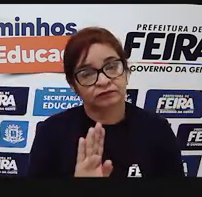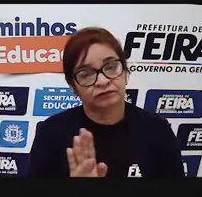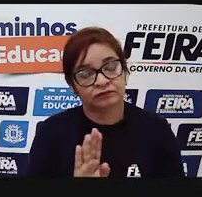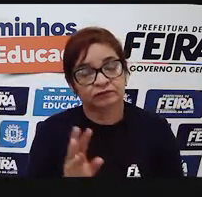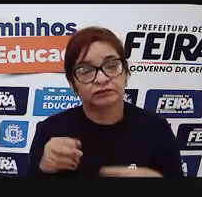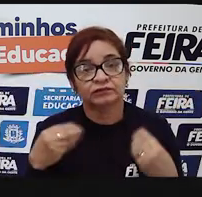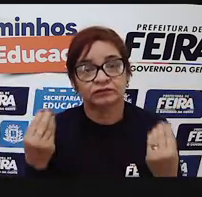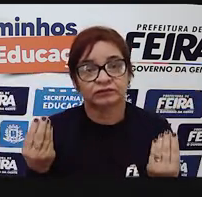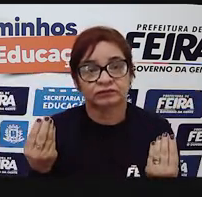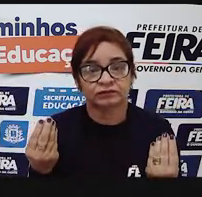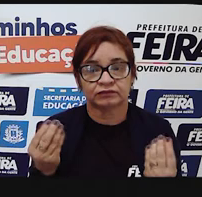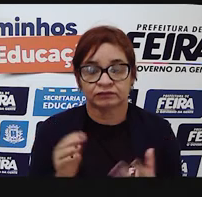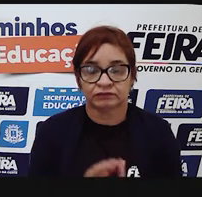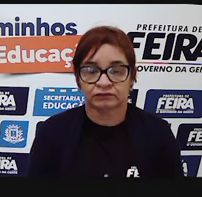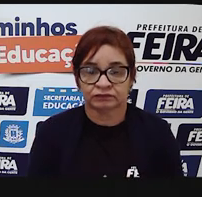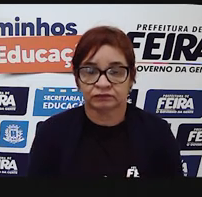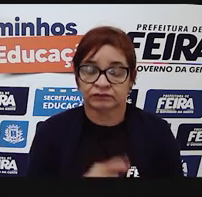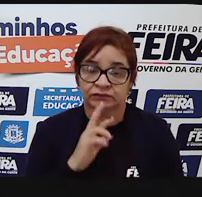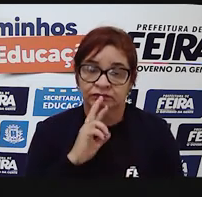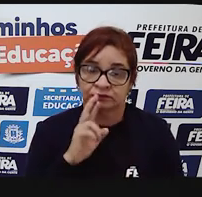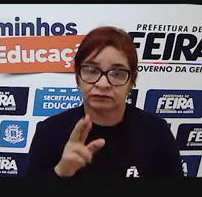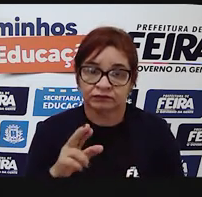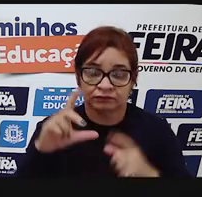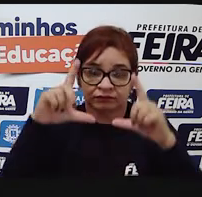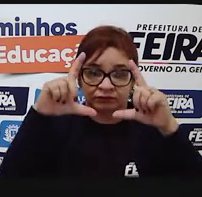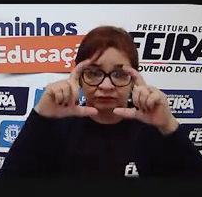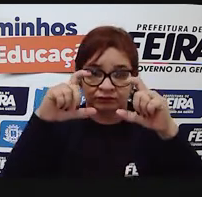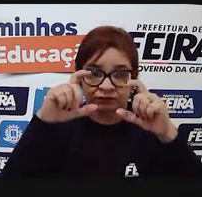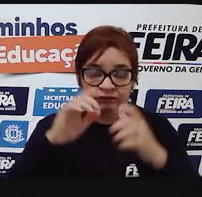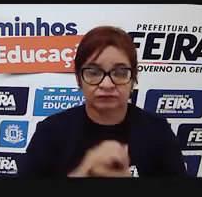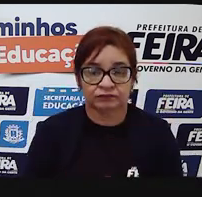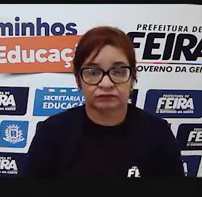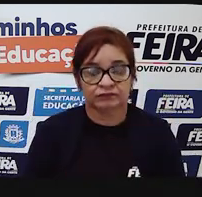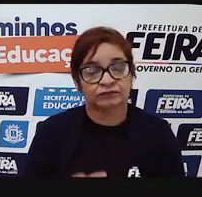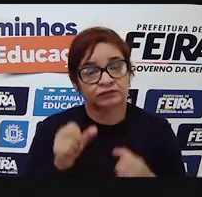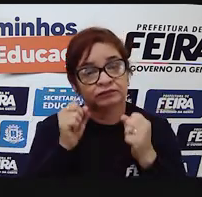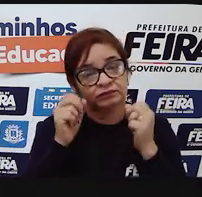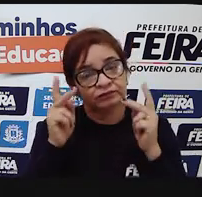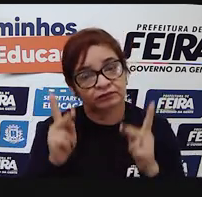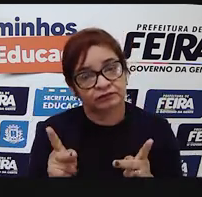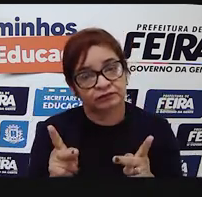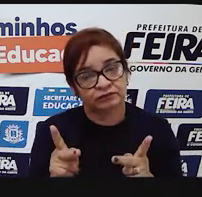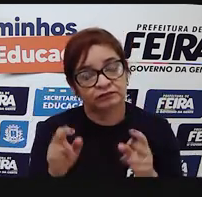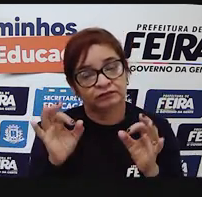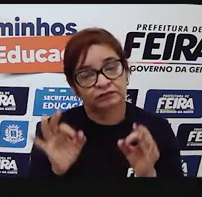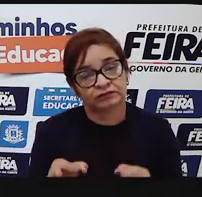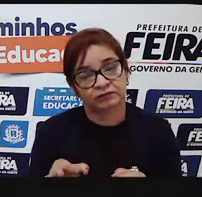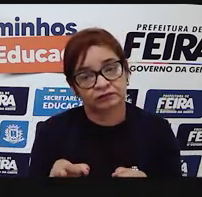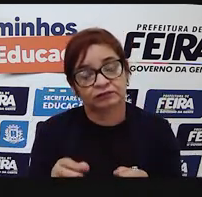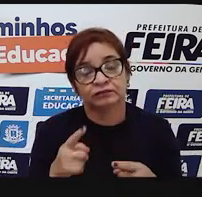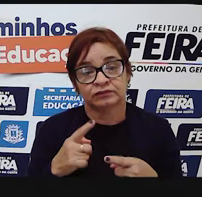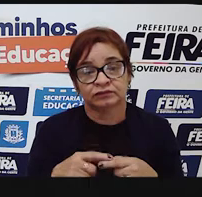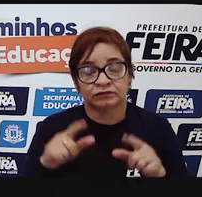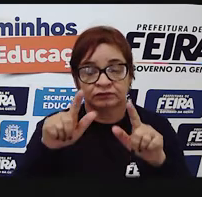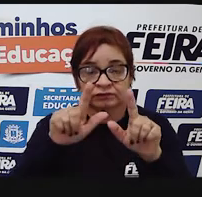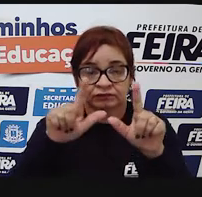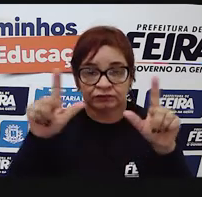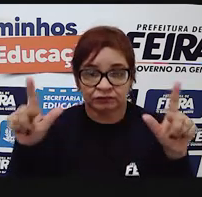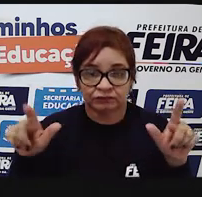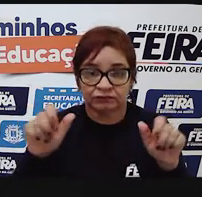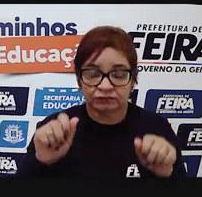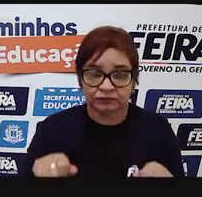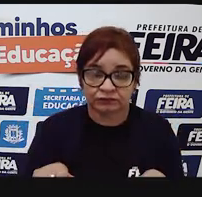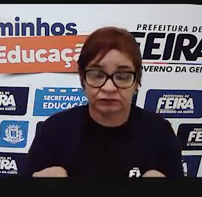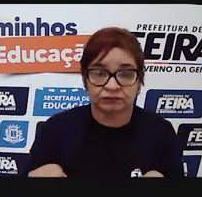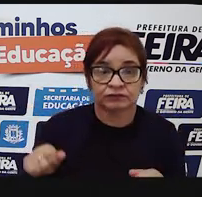Se você respondeu a fotografia, você acertou, porque um cartaz pode ter tanto imagem